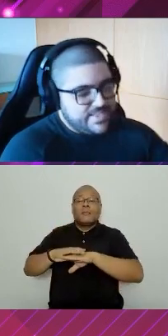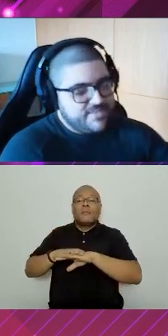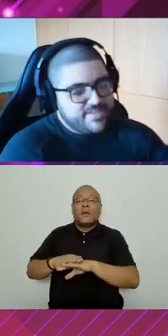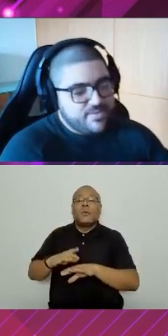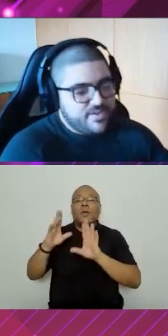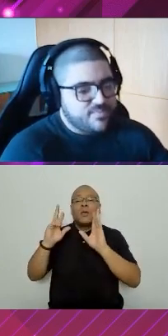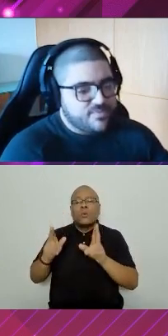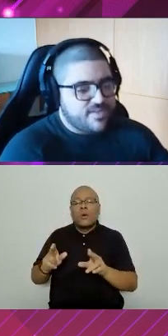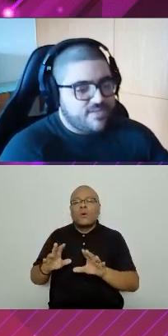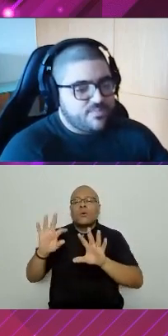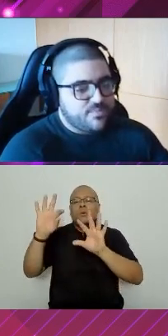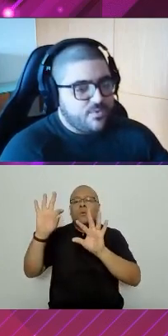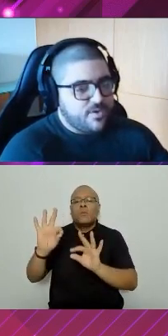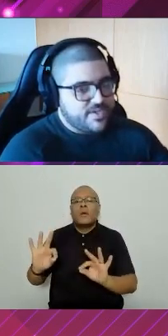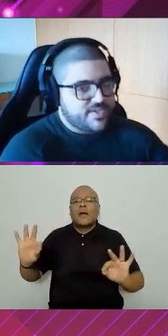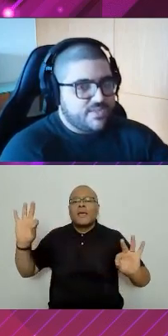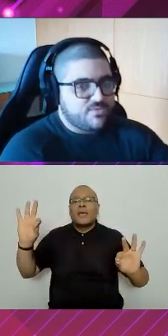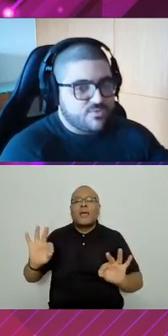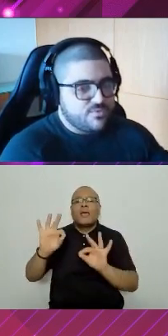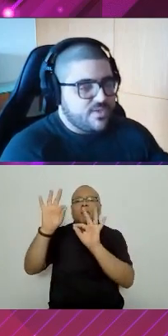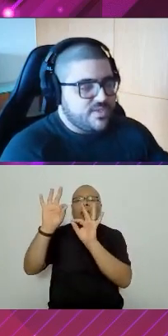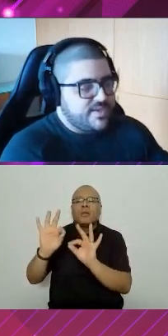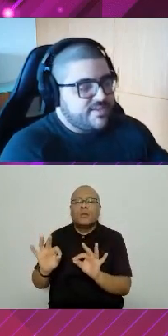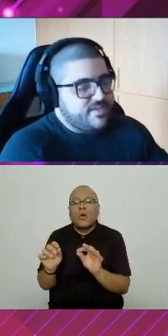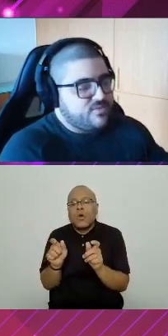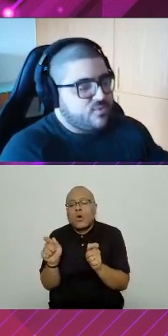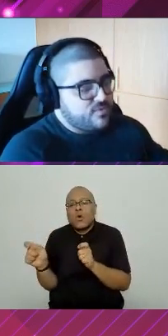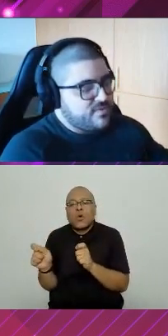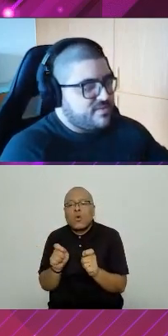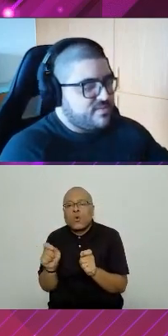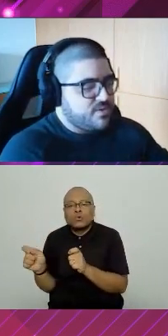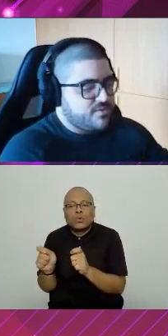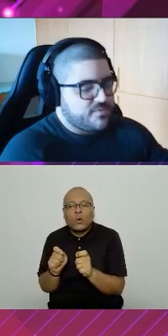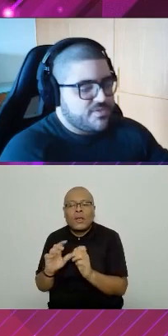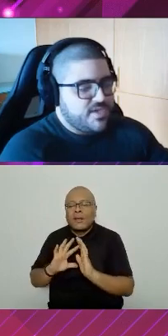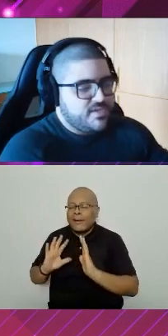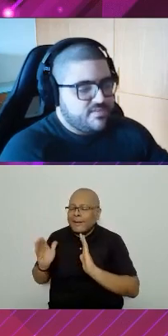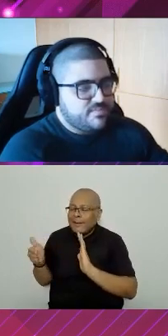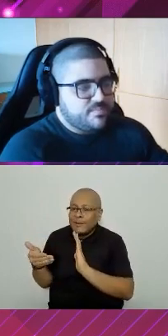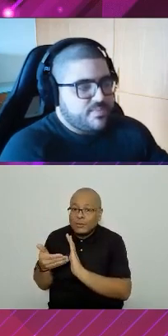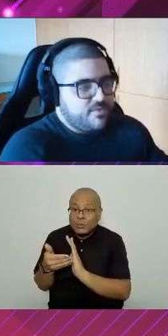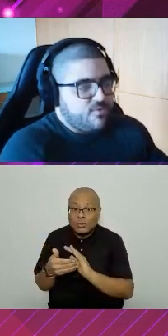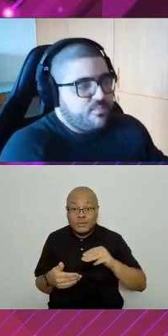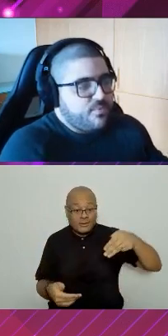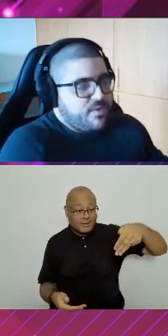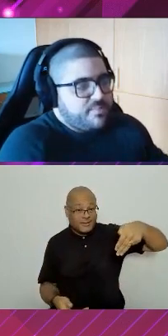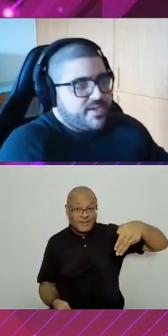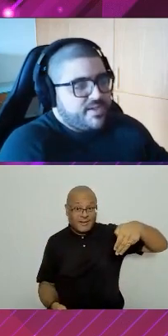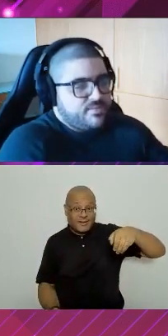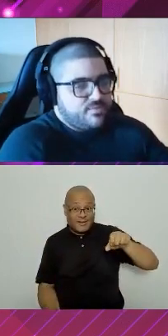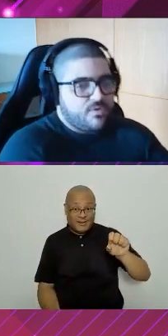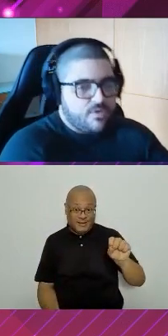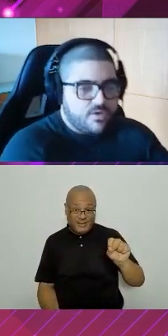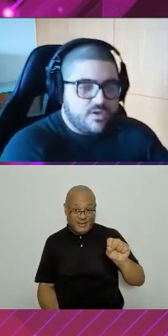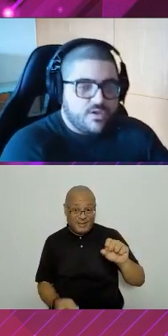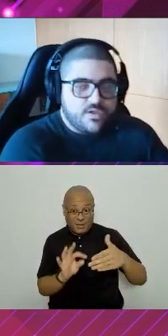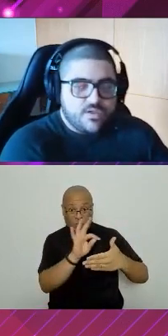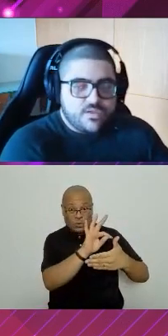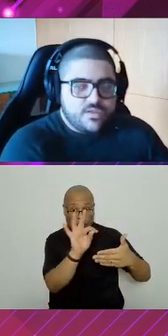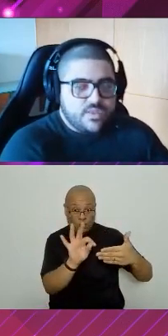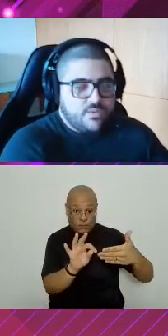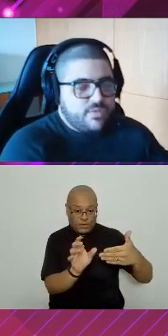É ele que vai ser o responsável por orquestrar tudo e trazer todos esses micro front-ends para compor uma aplicação só.